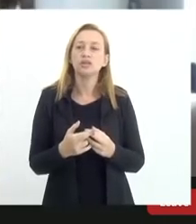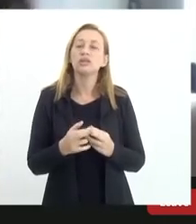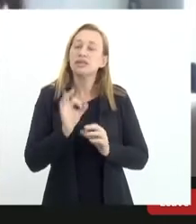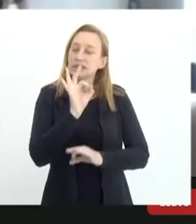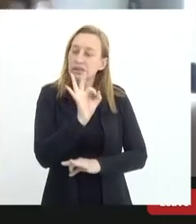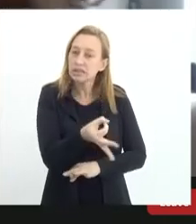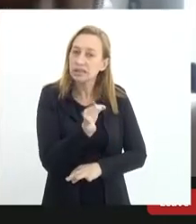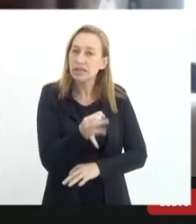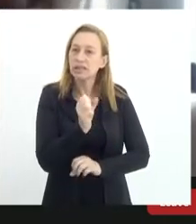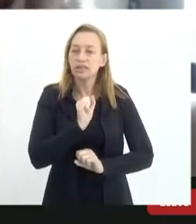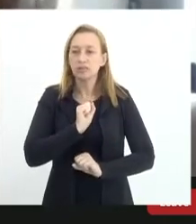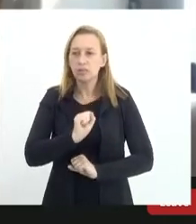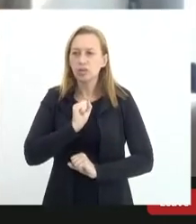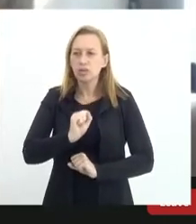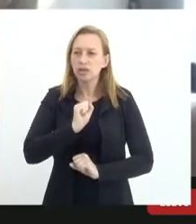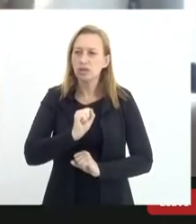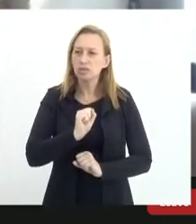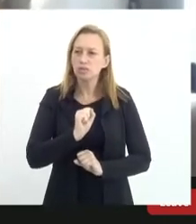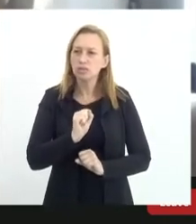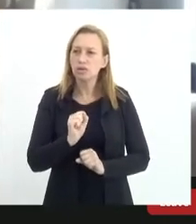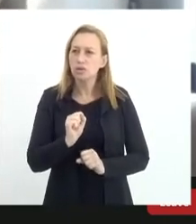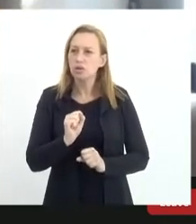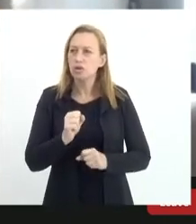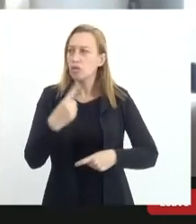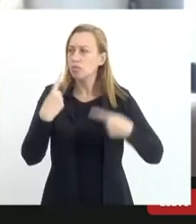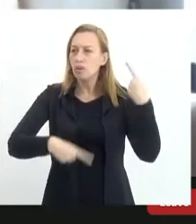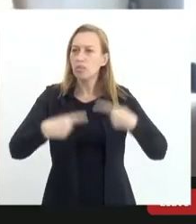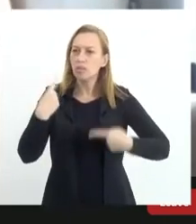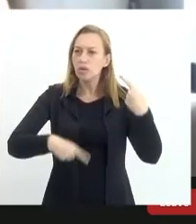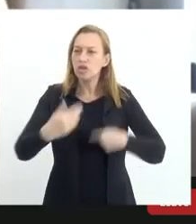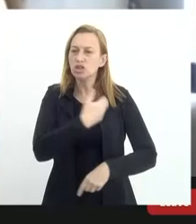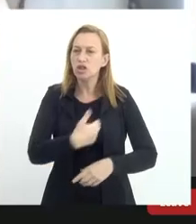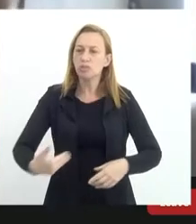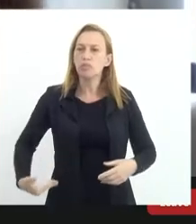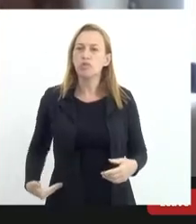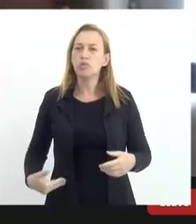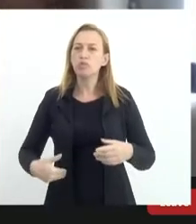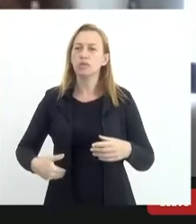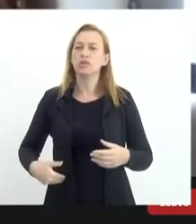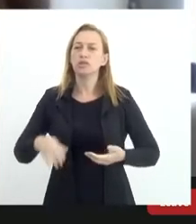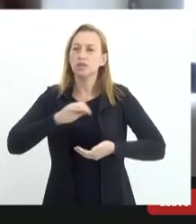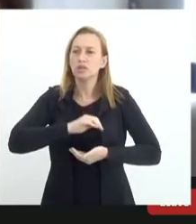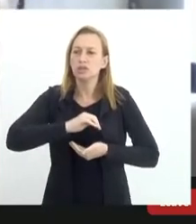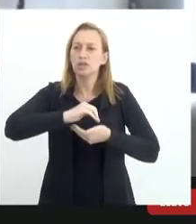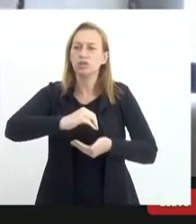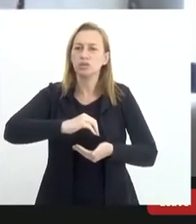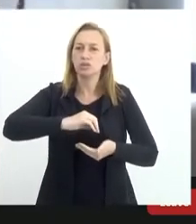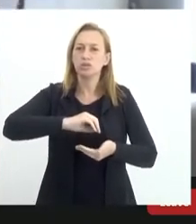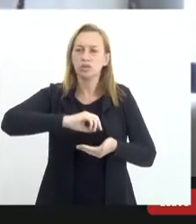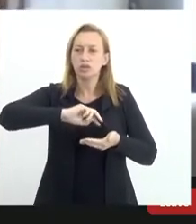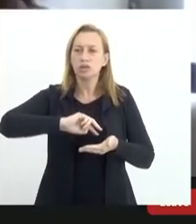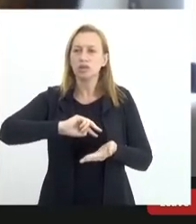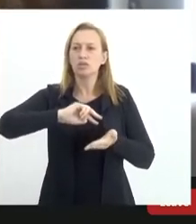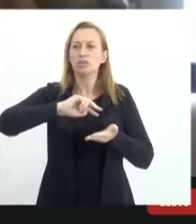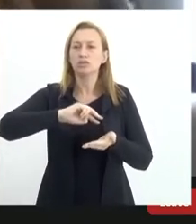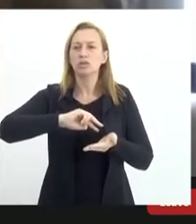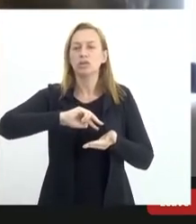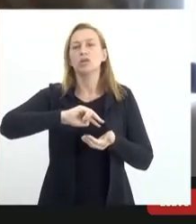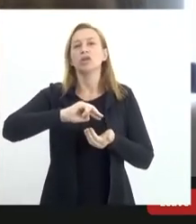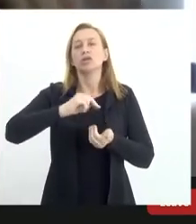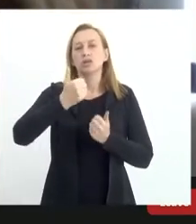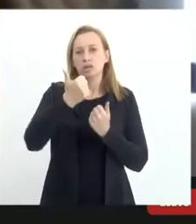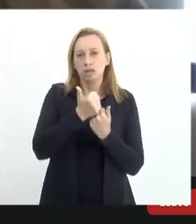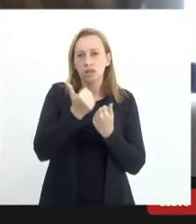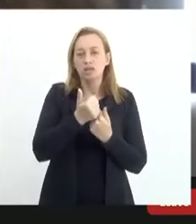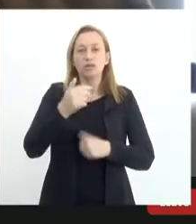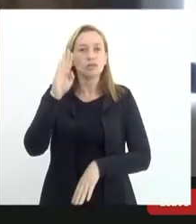fato, implantar uma política pública de transplante de medula óssea, principalmente aliado à